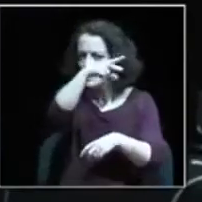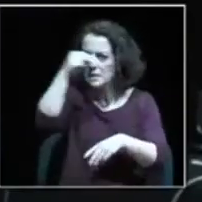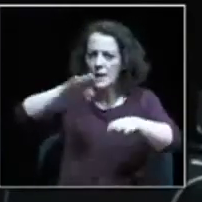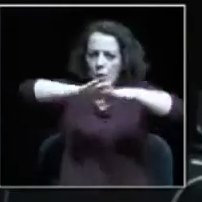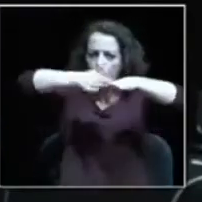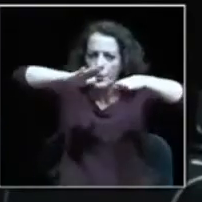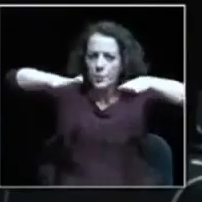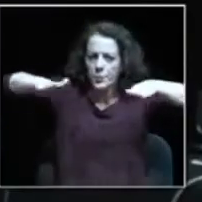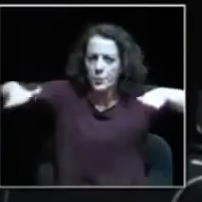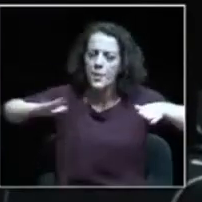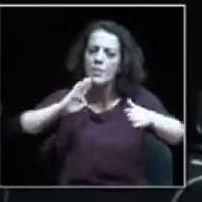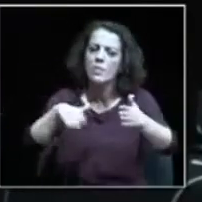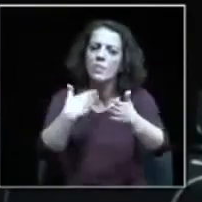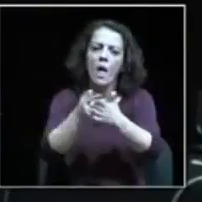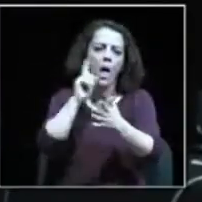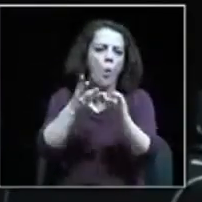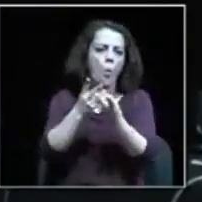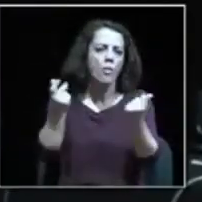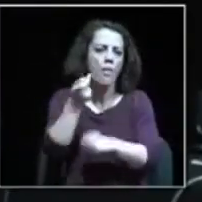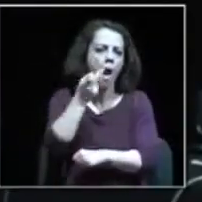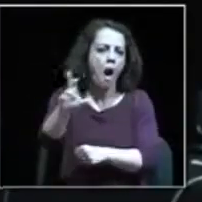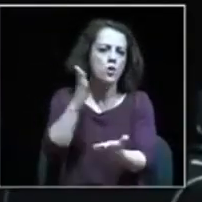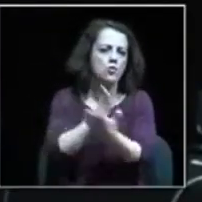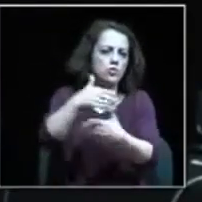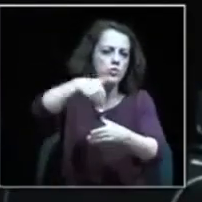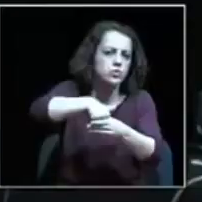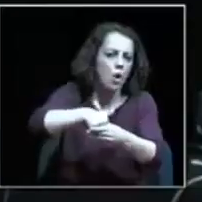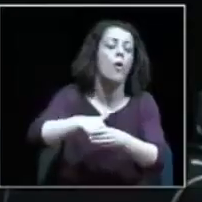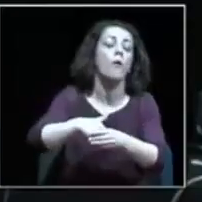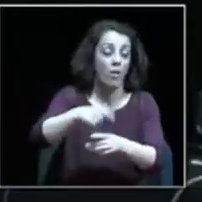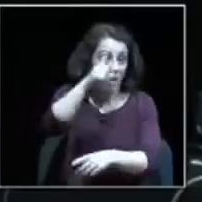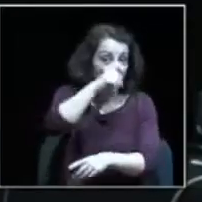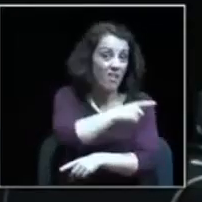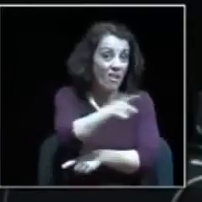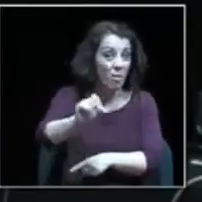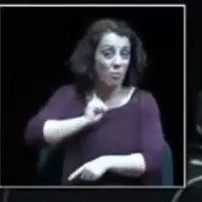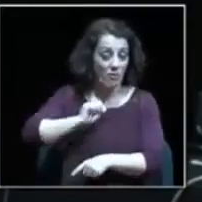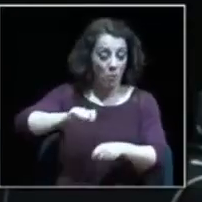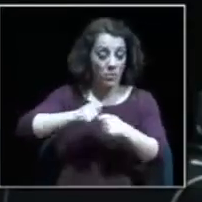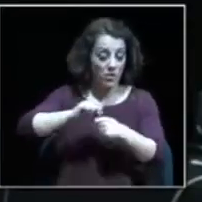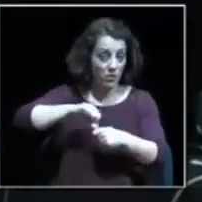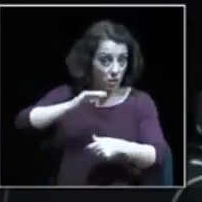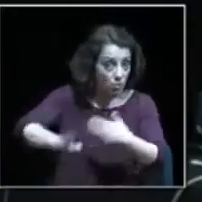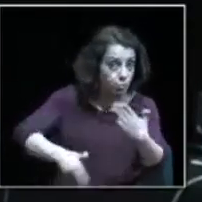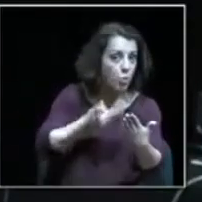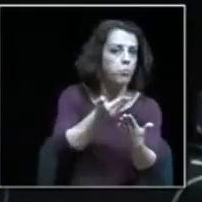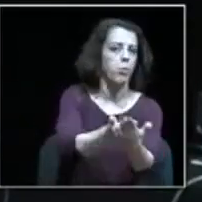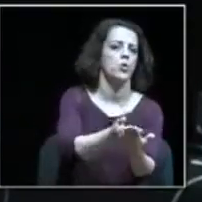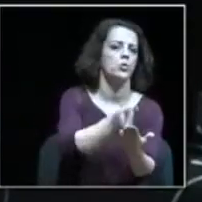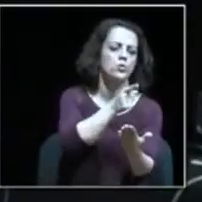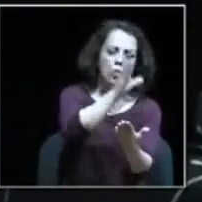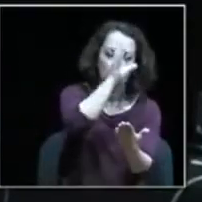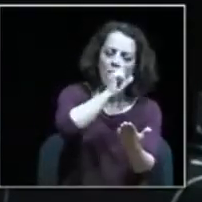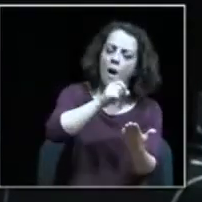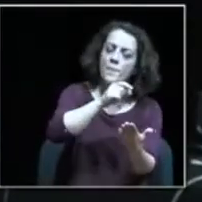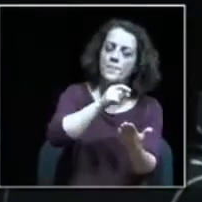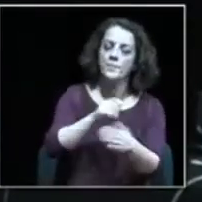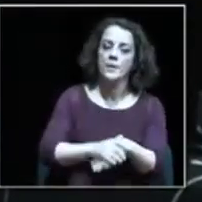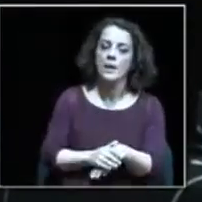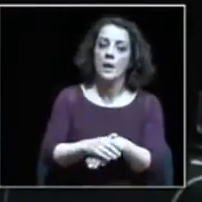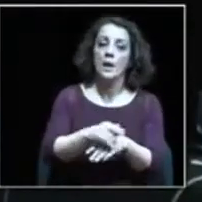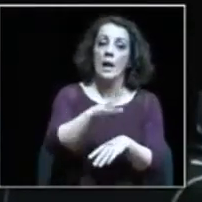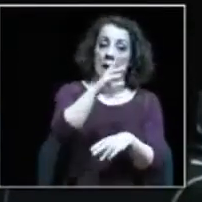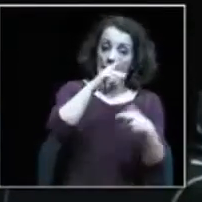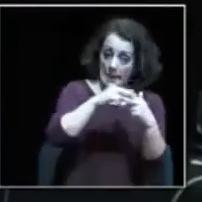nas escolas. Recordamos que com base numa proposta dos verdes, o executivo ficou de fazer um estudo sobre a qualidade do ar